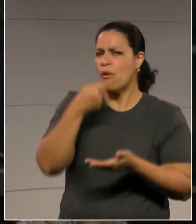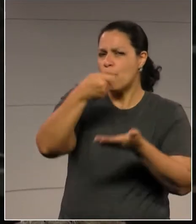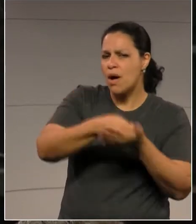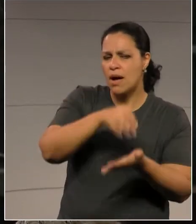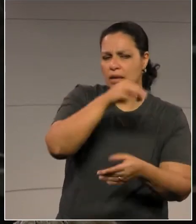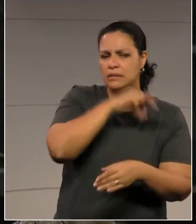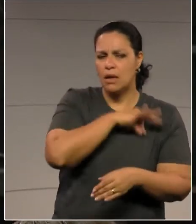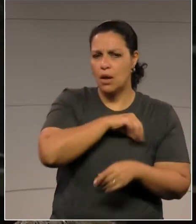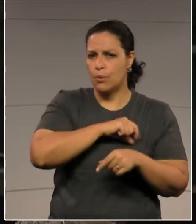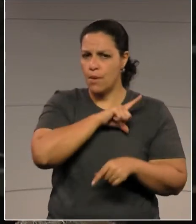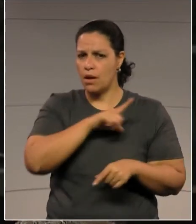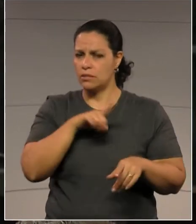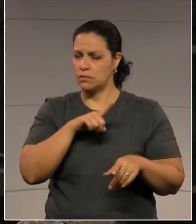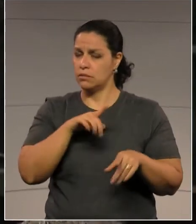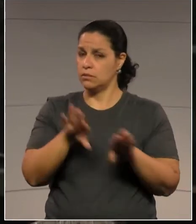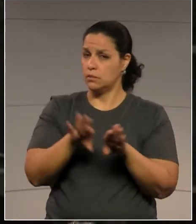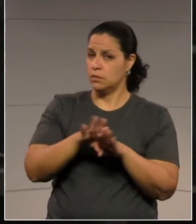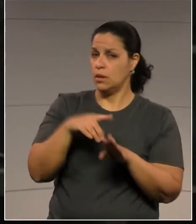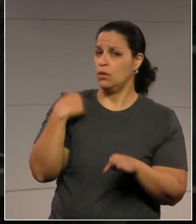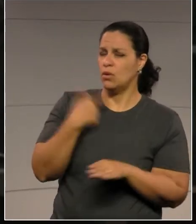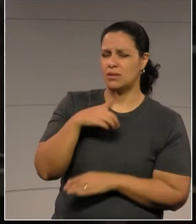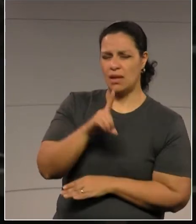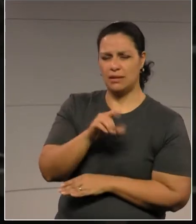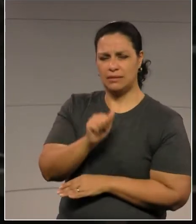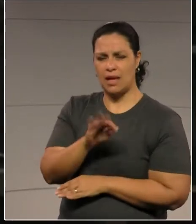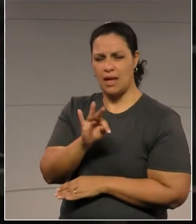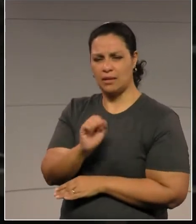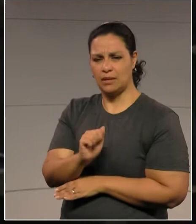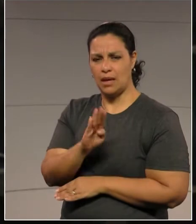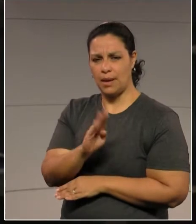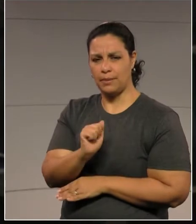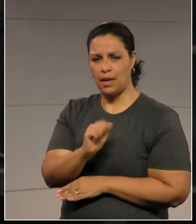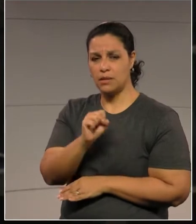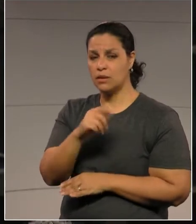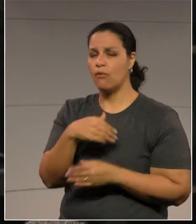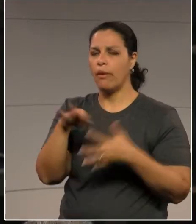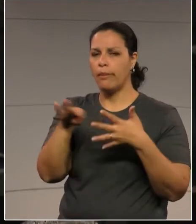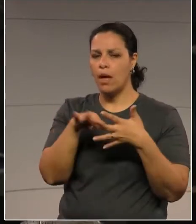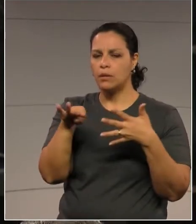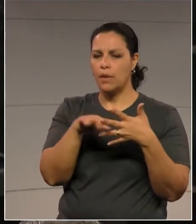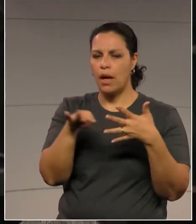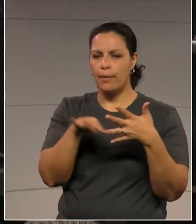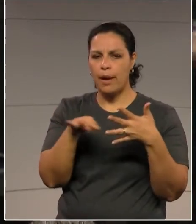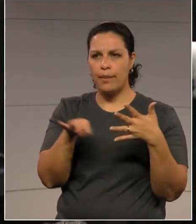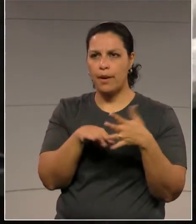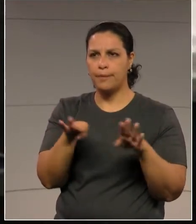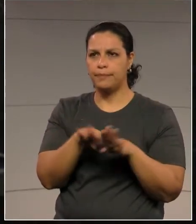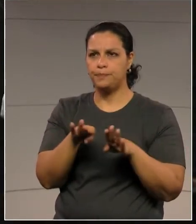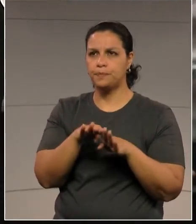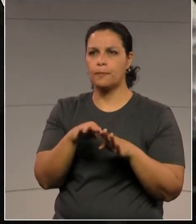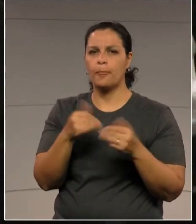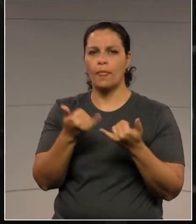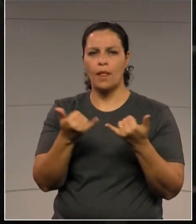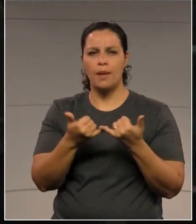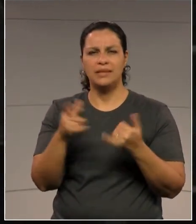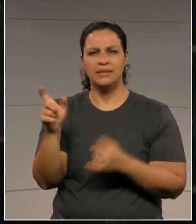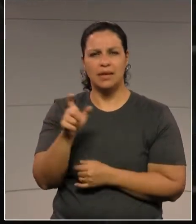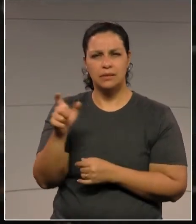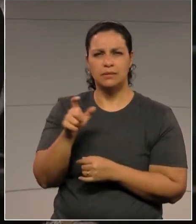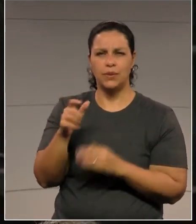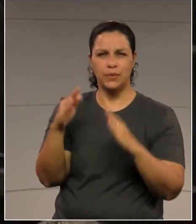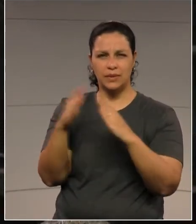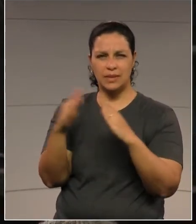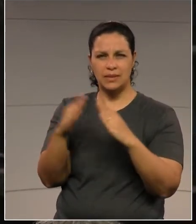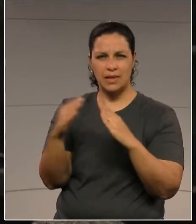data base, ou vamos ter mais um impasse, ou vamos parcelar, desculpa a brincadeira, mas tipo no cartão Bahia